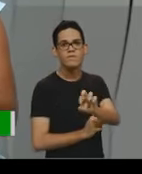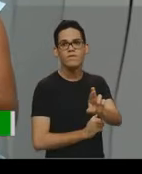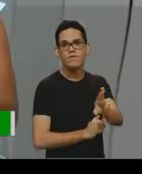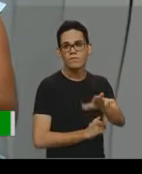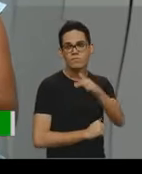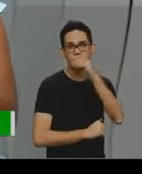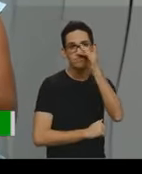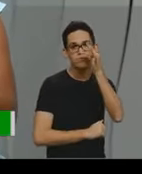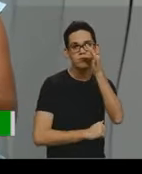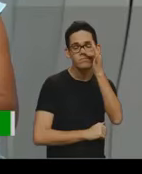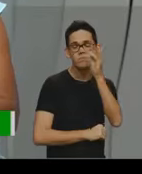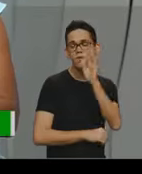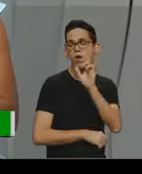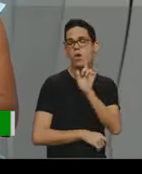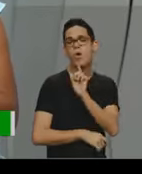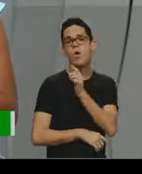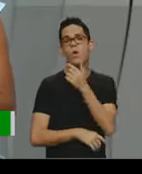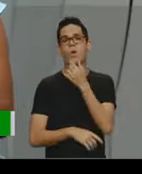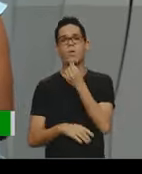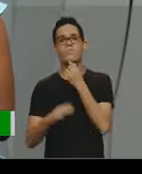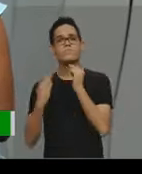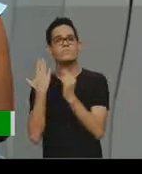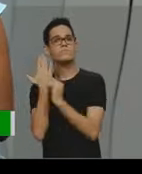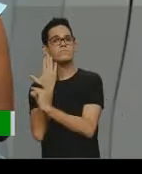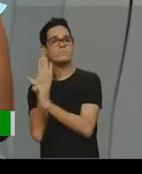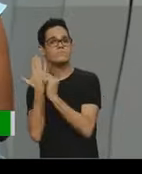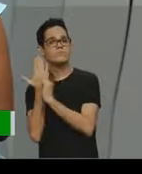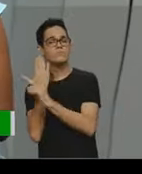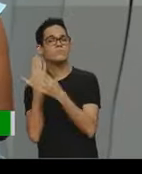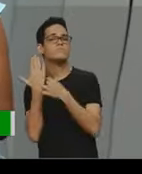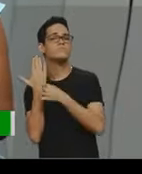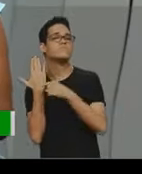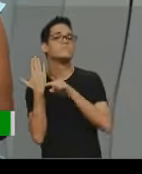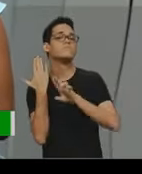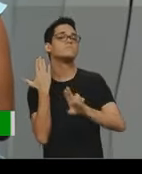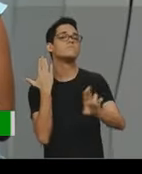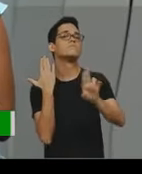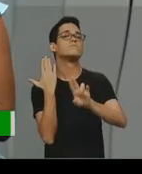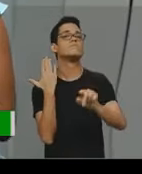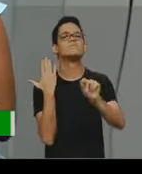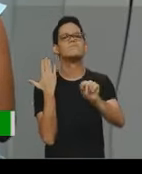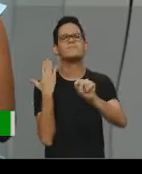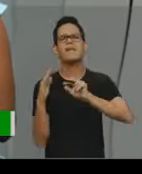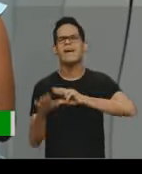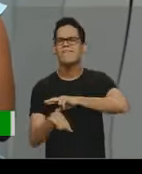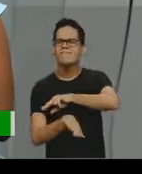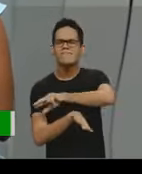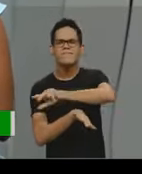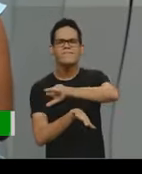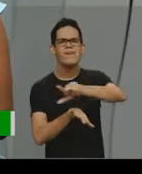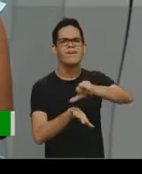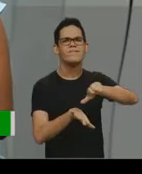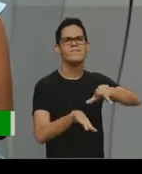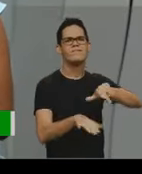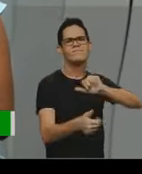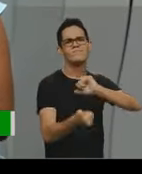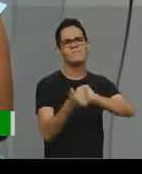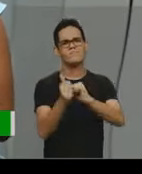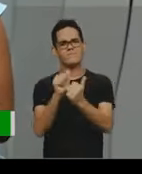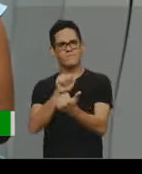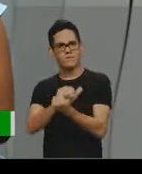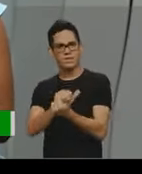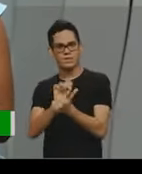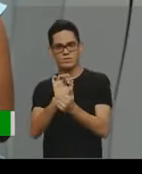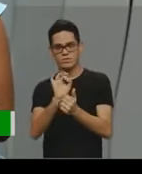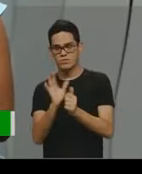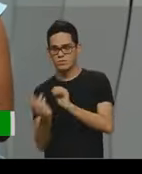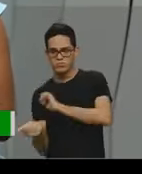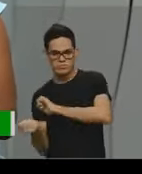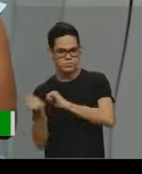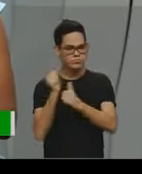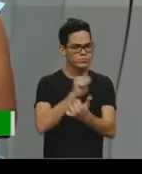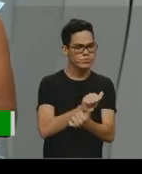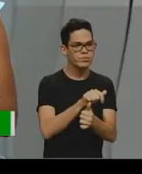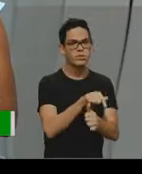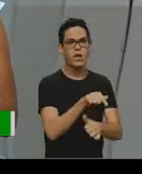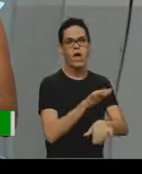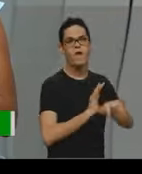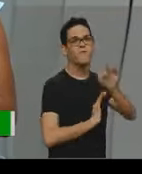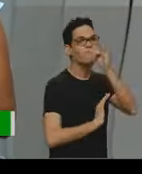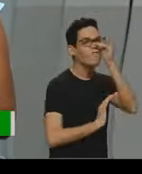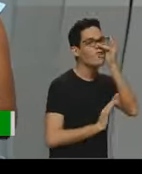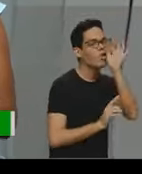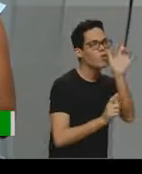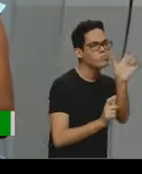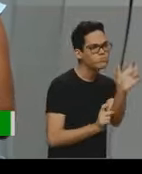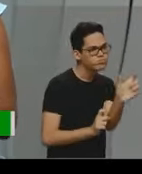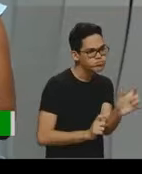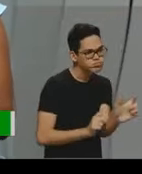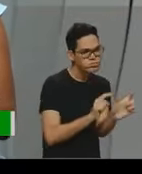assim, utilizando, né, e dando para aquela palavra várias acepções. Não só no sentido, né, de flor enquanto